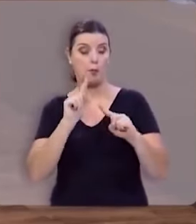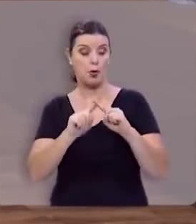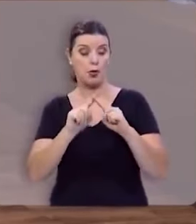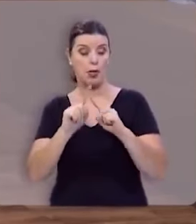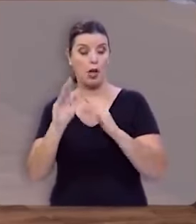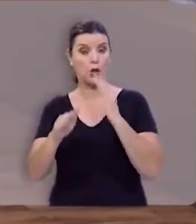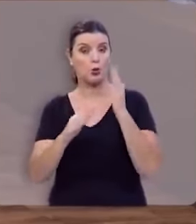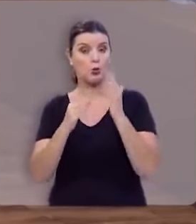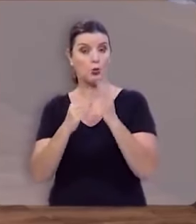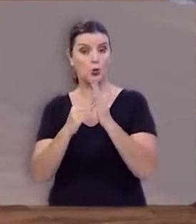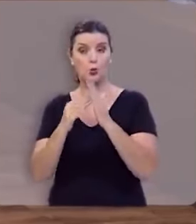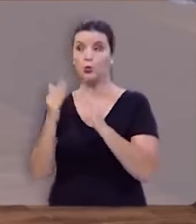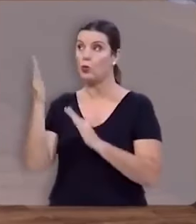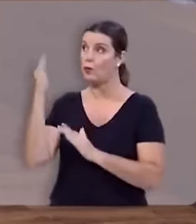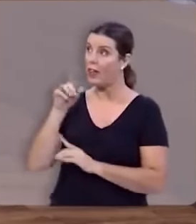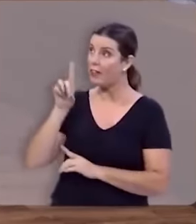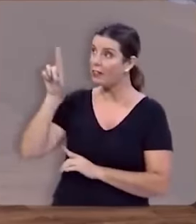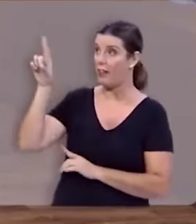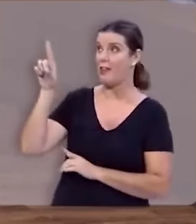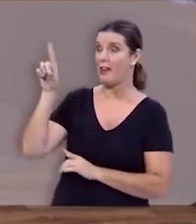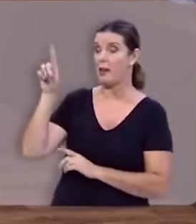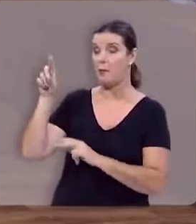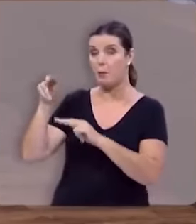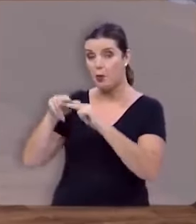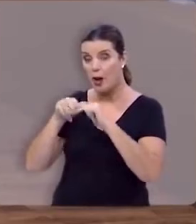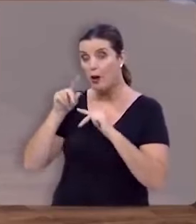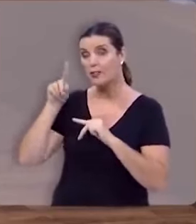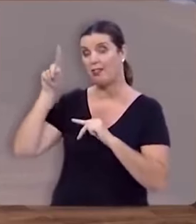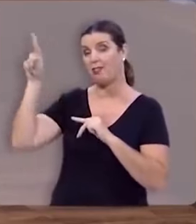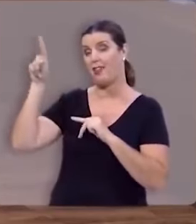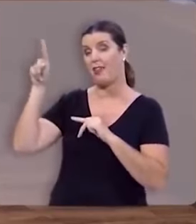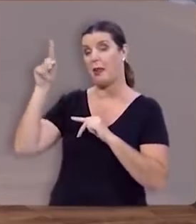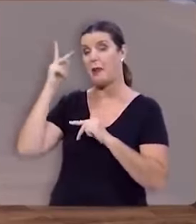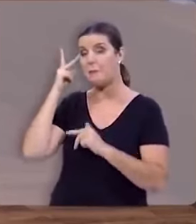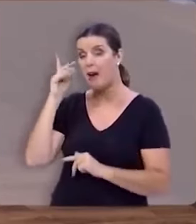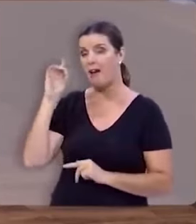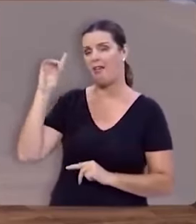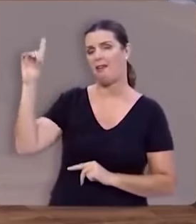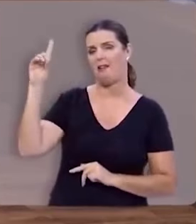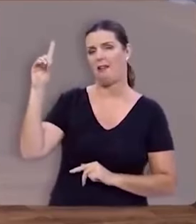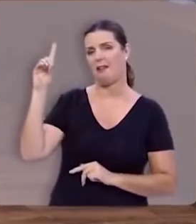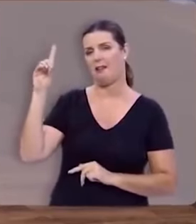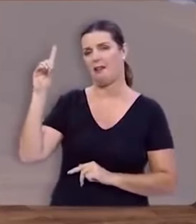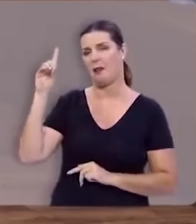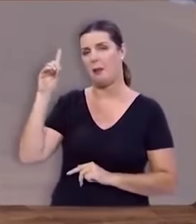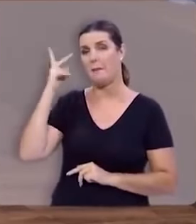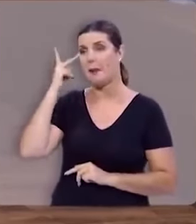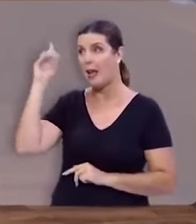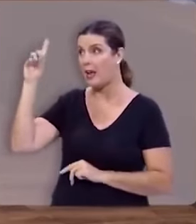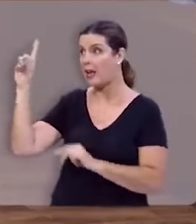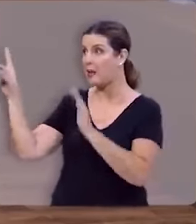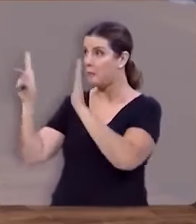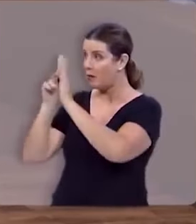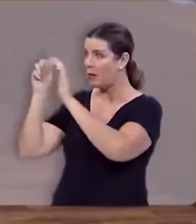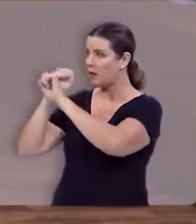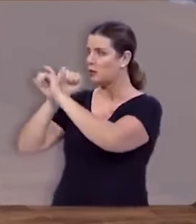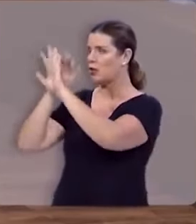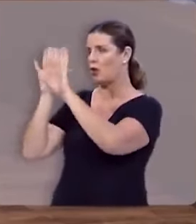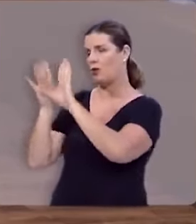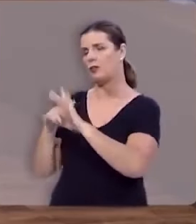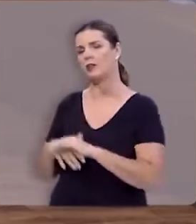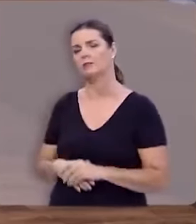tudo vem dele tudo é por meio dele e tudo é para ele a ele portanto a glória